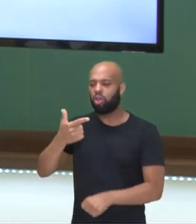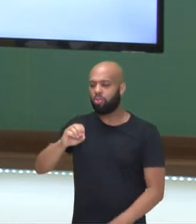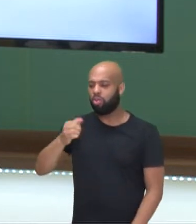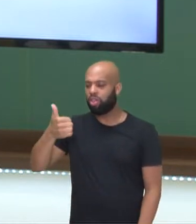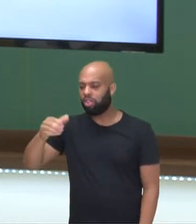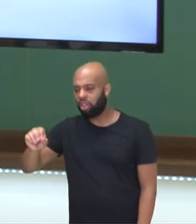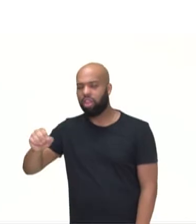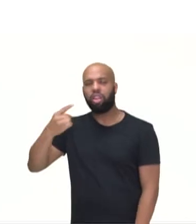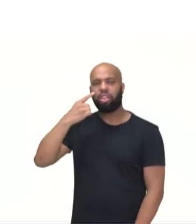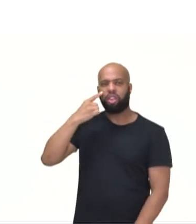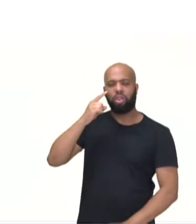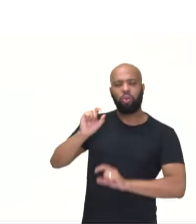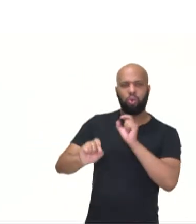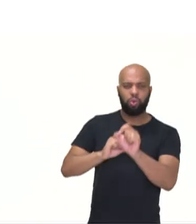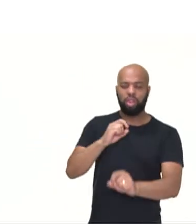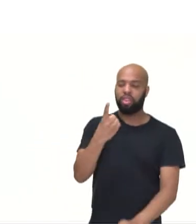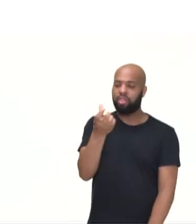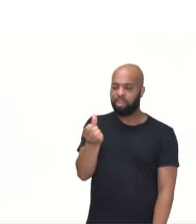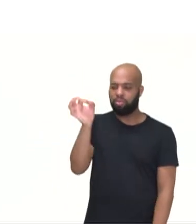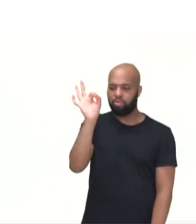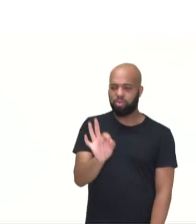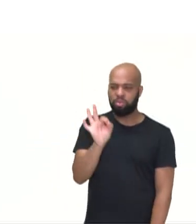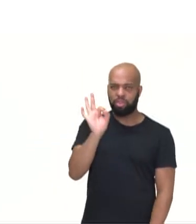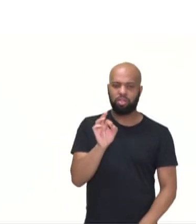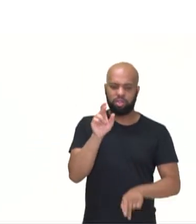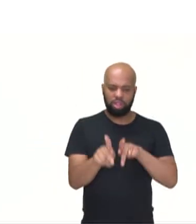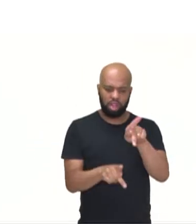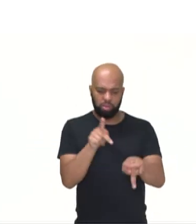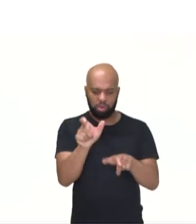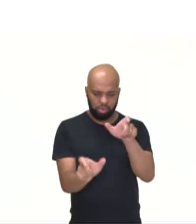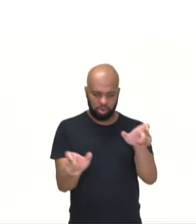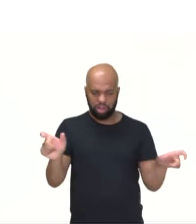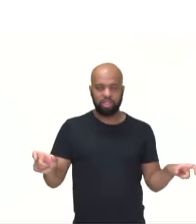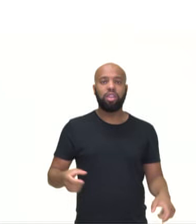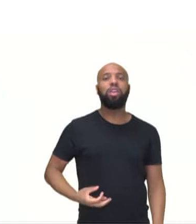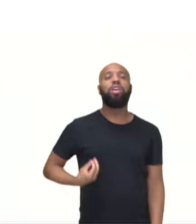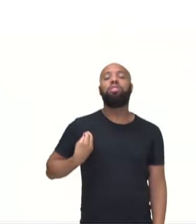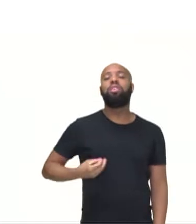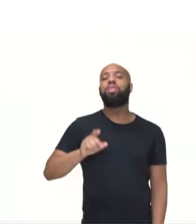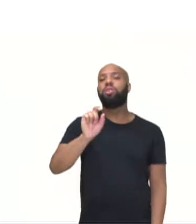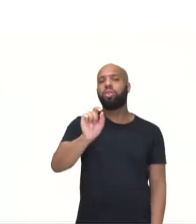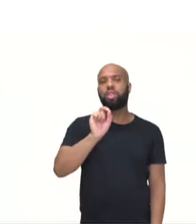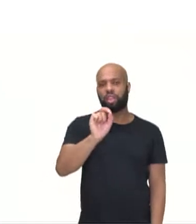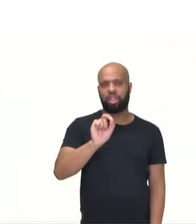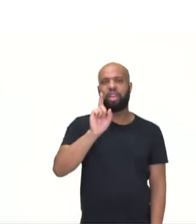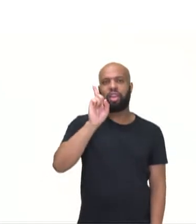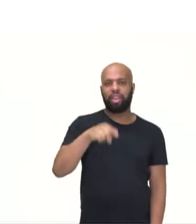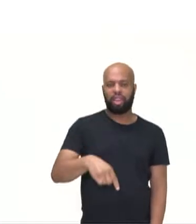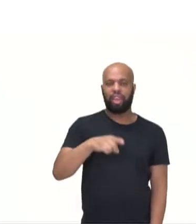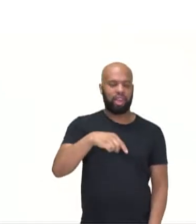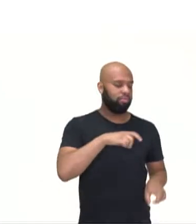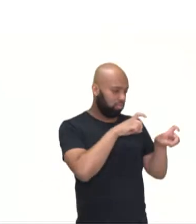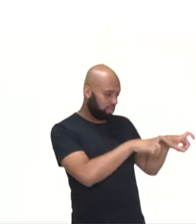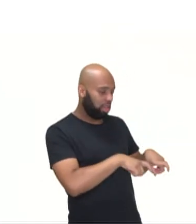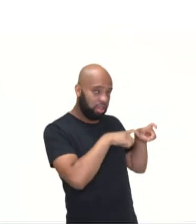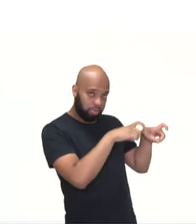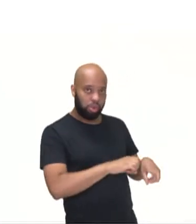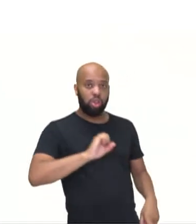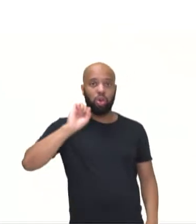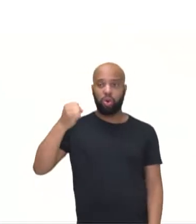nós percebemos que 16% da população vive no campo e